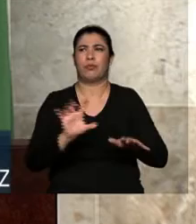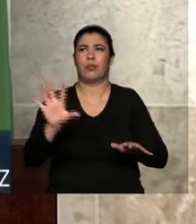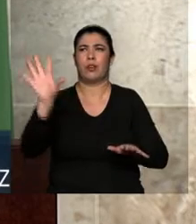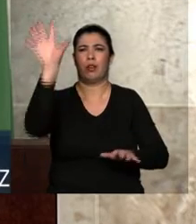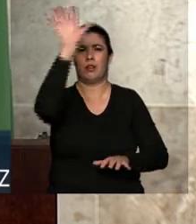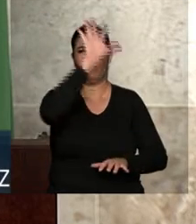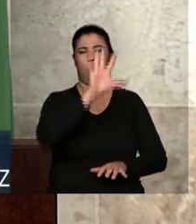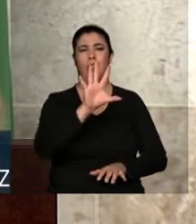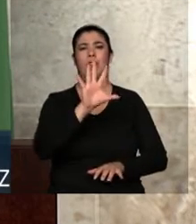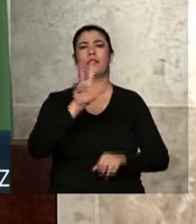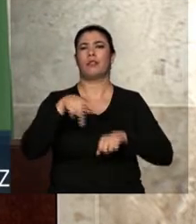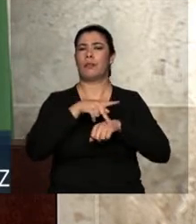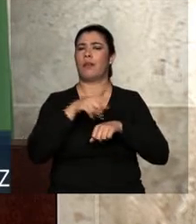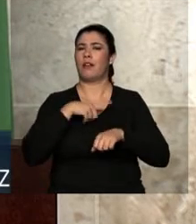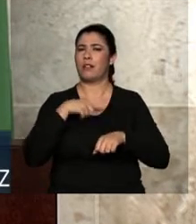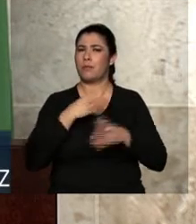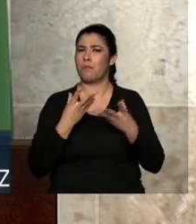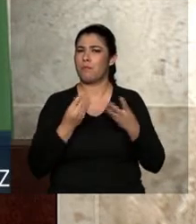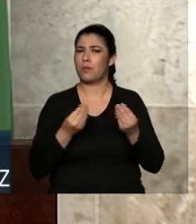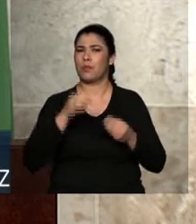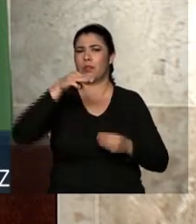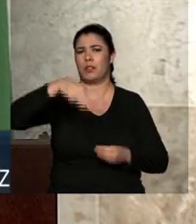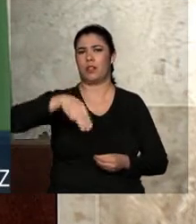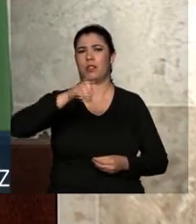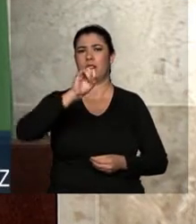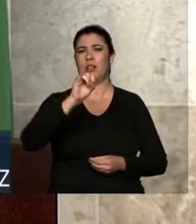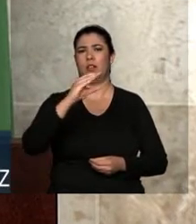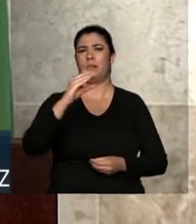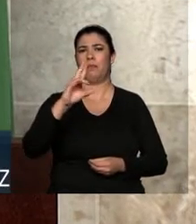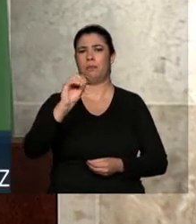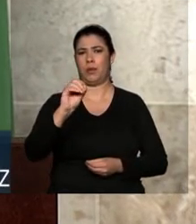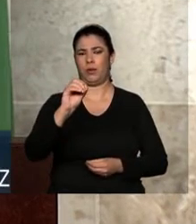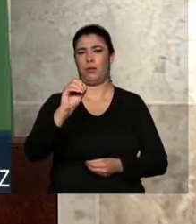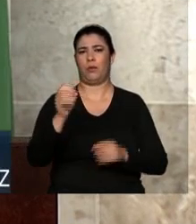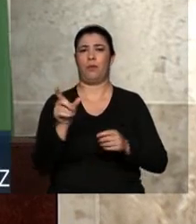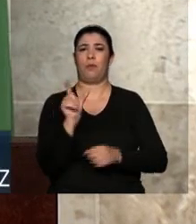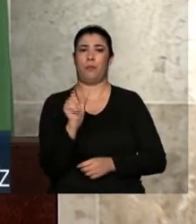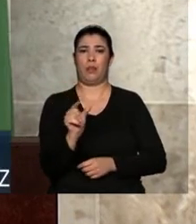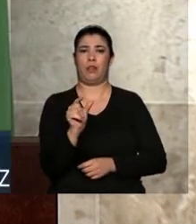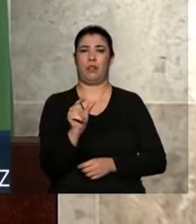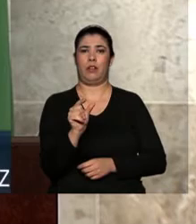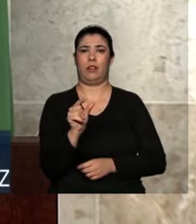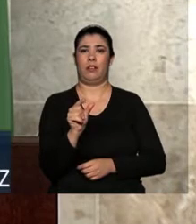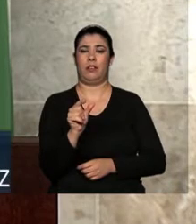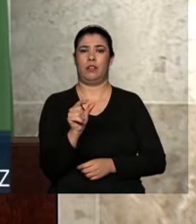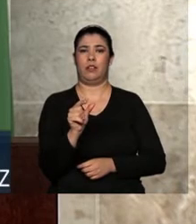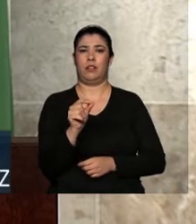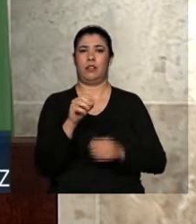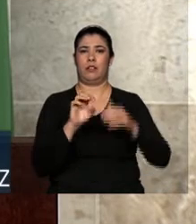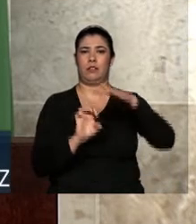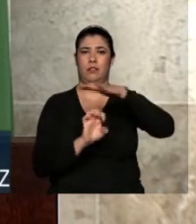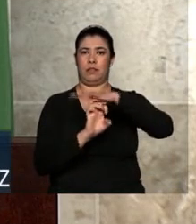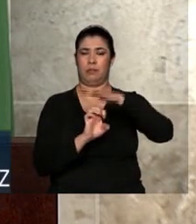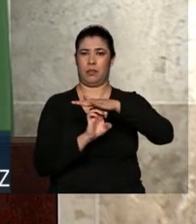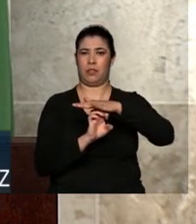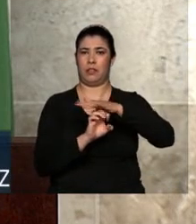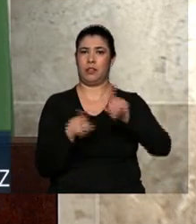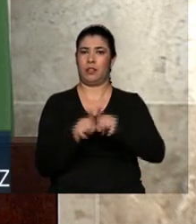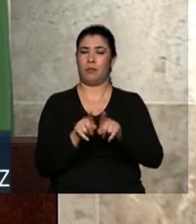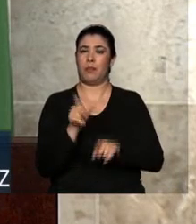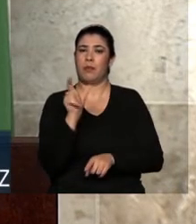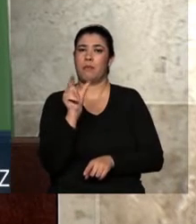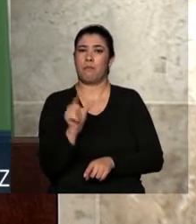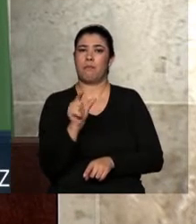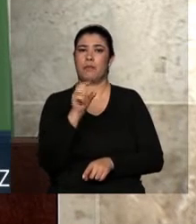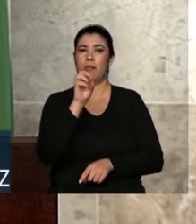rede de micro e pequenas empresas, a rede de microempreendedores individuais. Mas queremos fazer